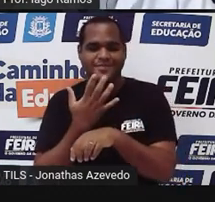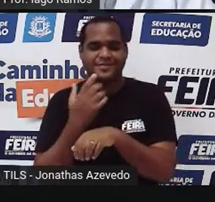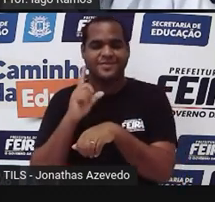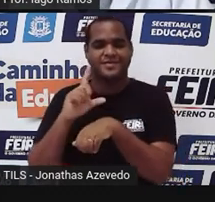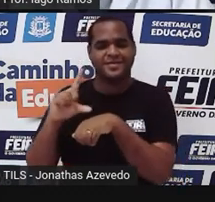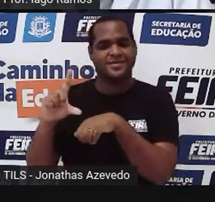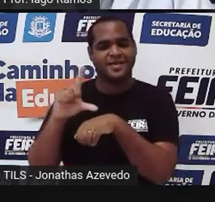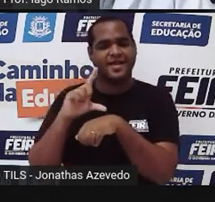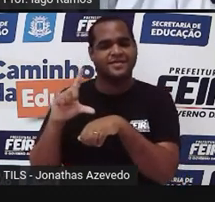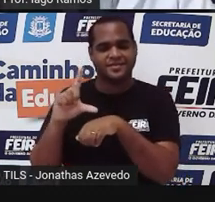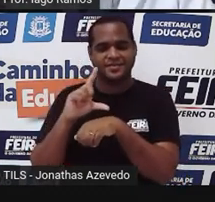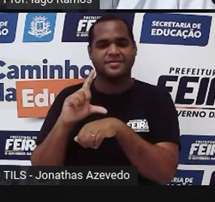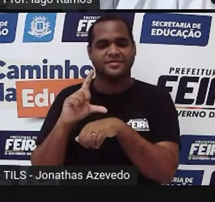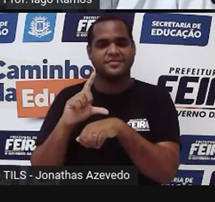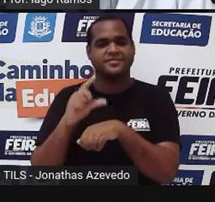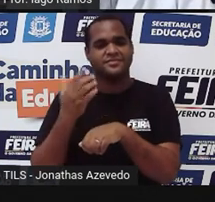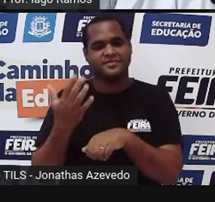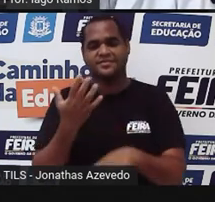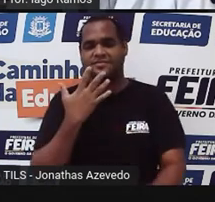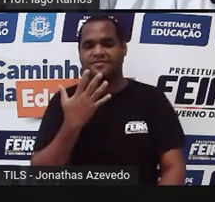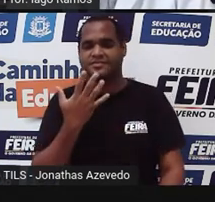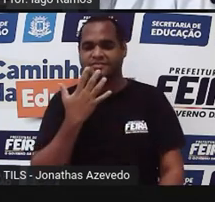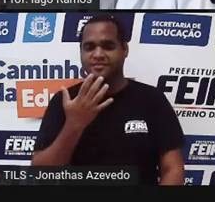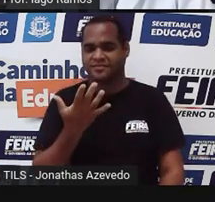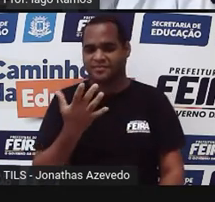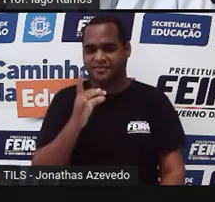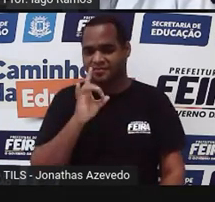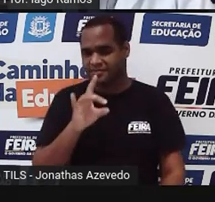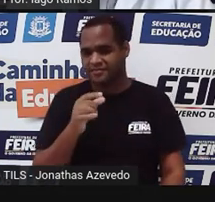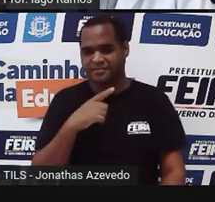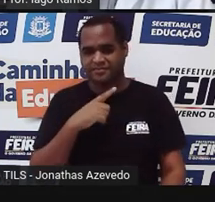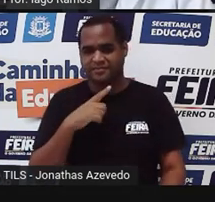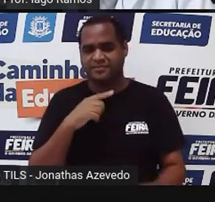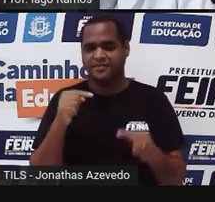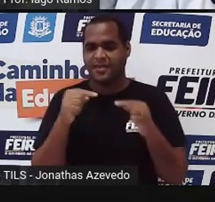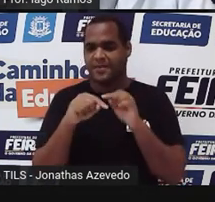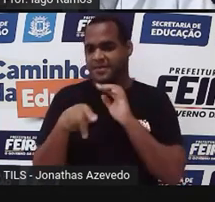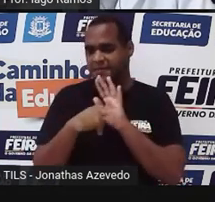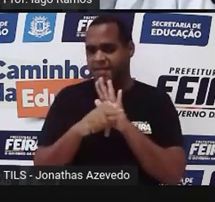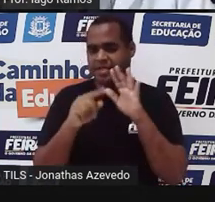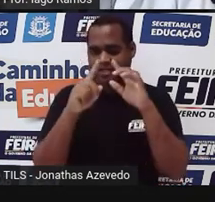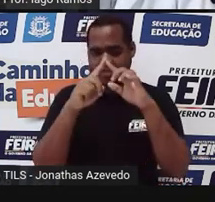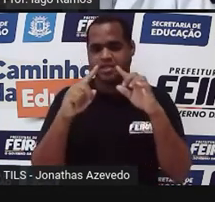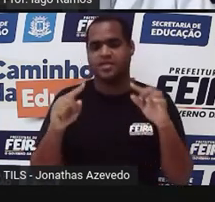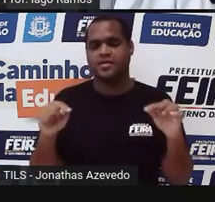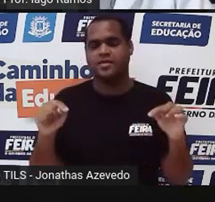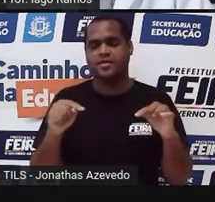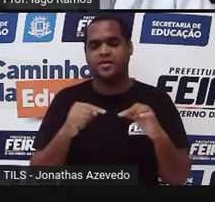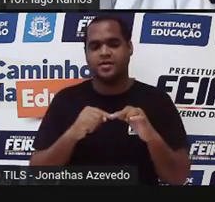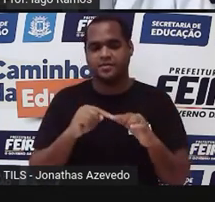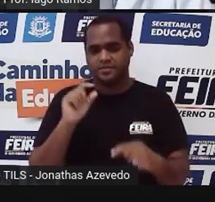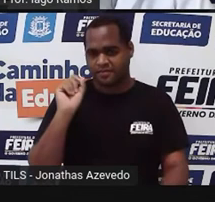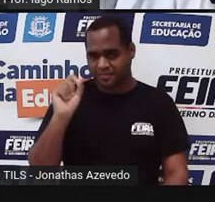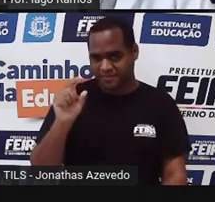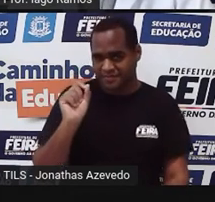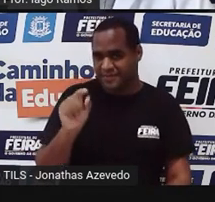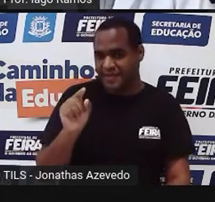é a parte do losango, né? Em algum momento aqui eu acho que eu falei azul, viu?